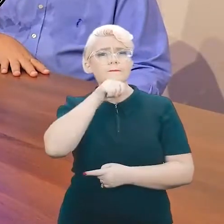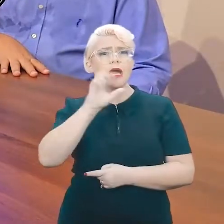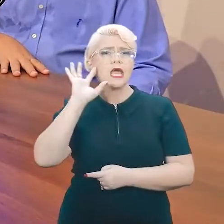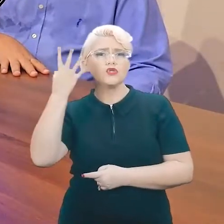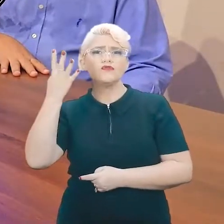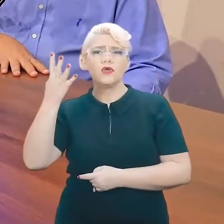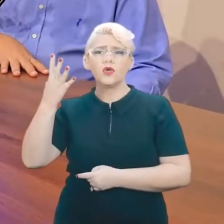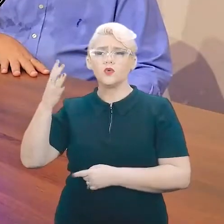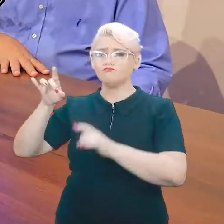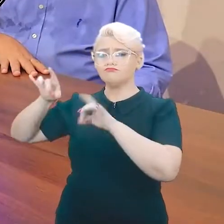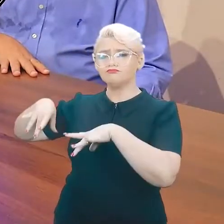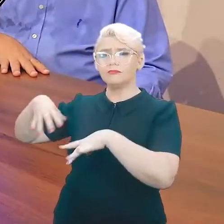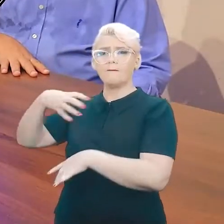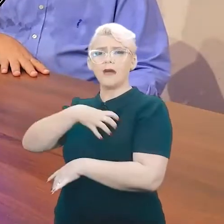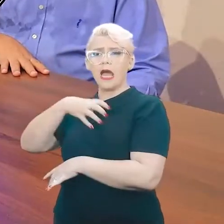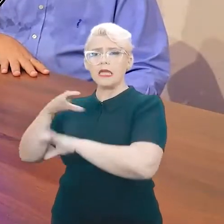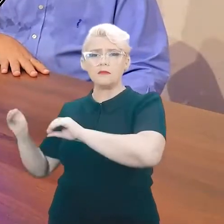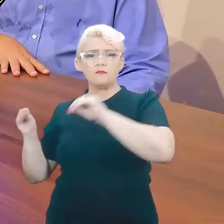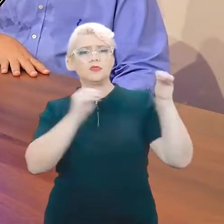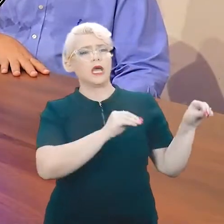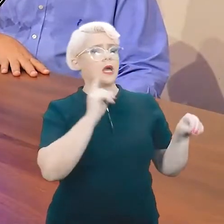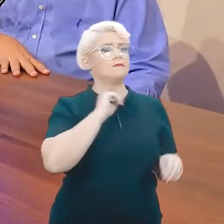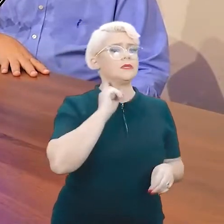resolveu sair da Bahia e ir lá para Minas?